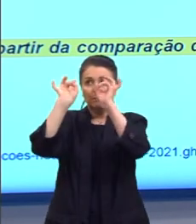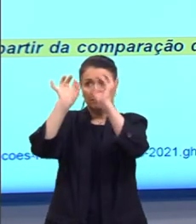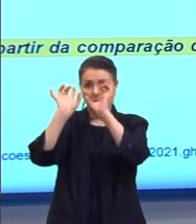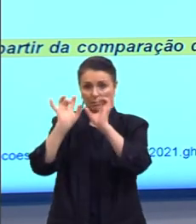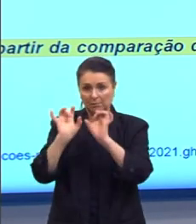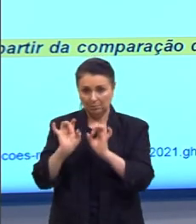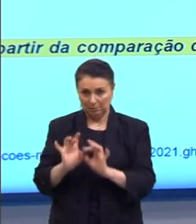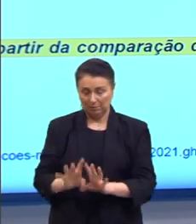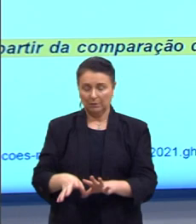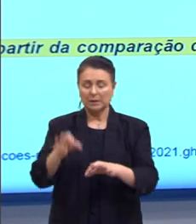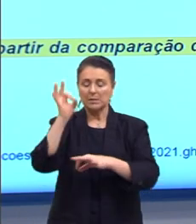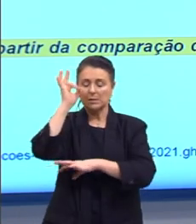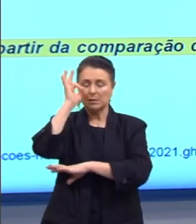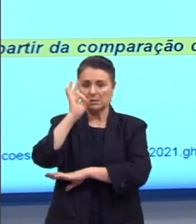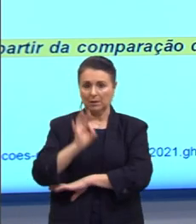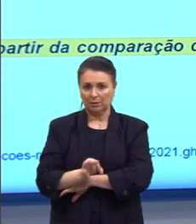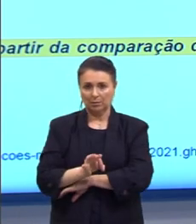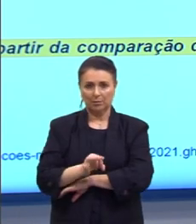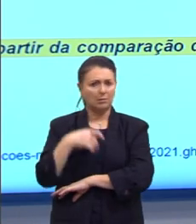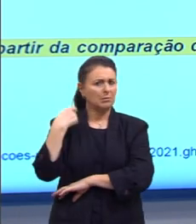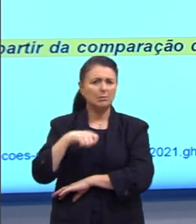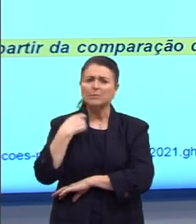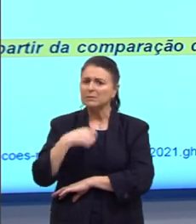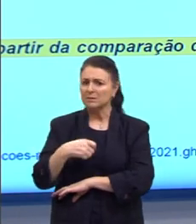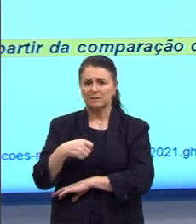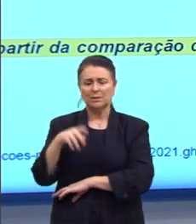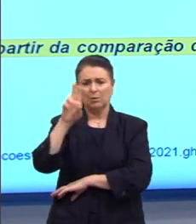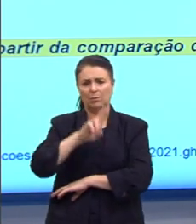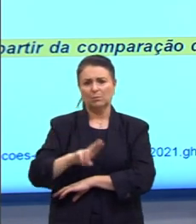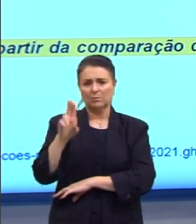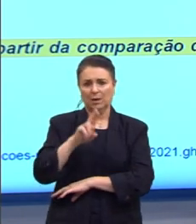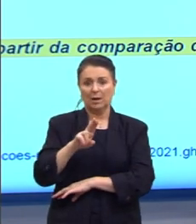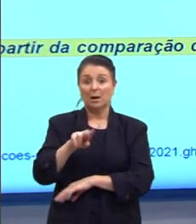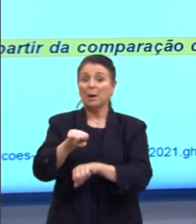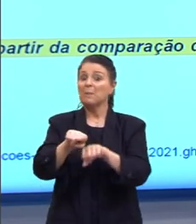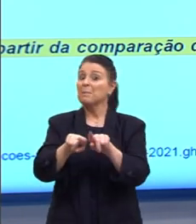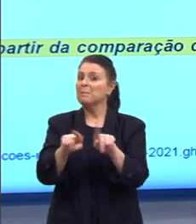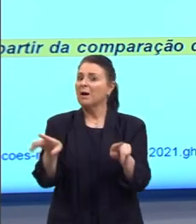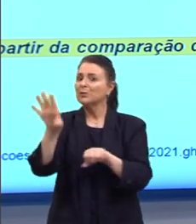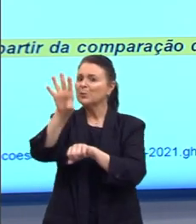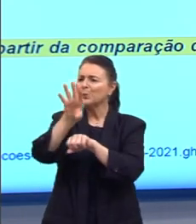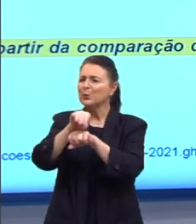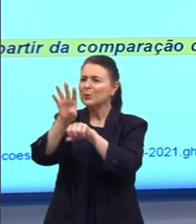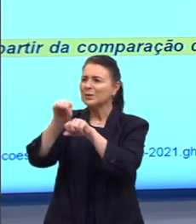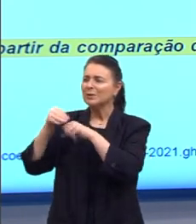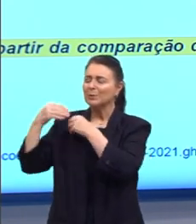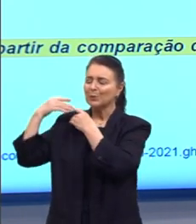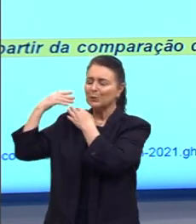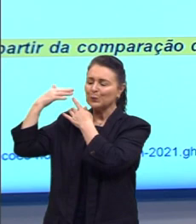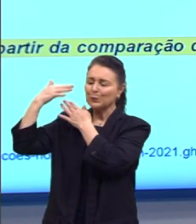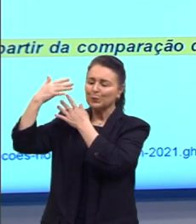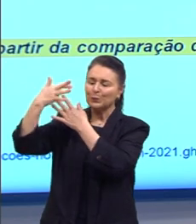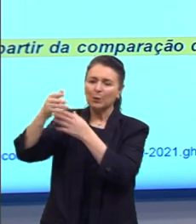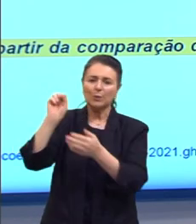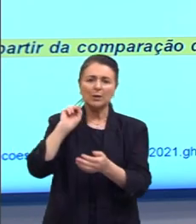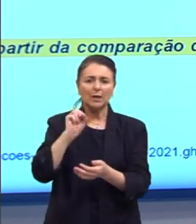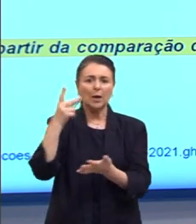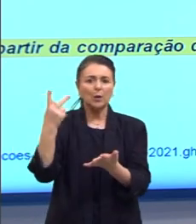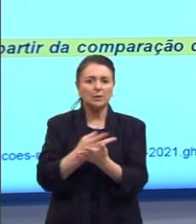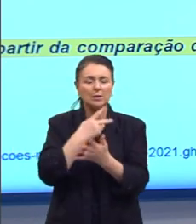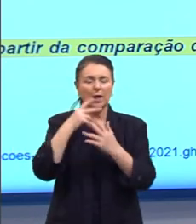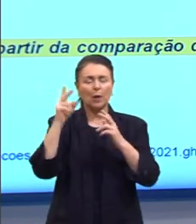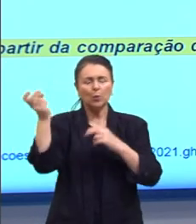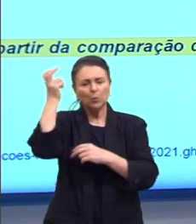como tu esclareceu, a gente precisa não da data específica, mas do conhecimento histórico, do que acontecia culturalmente naquele período,